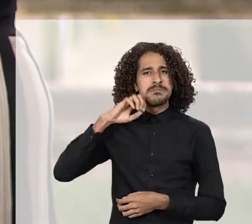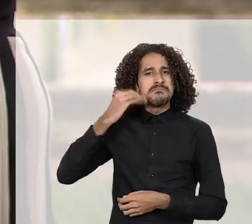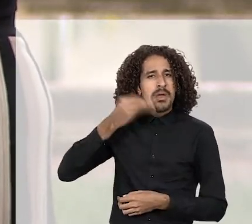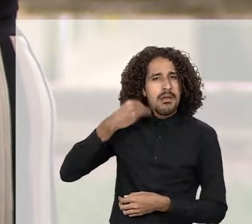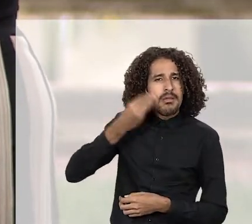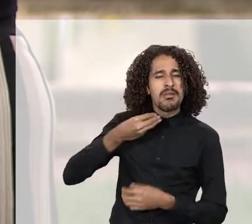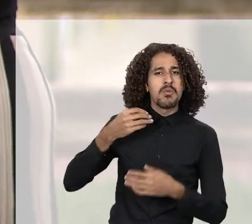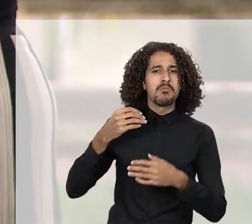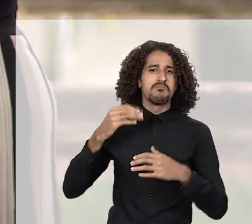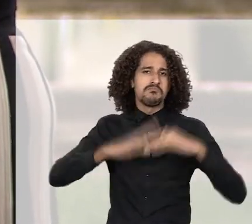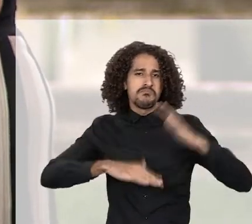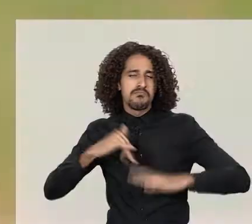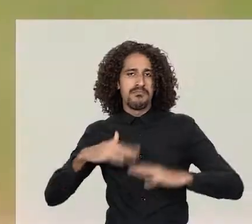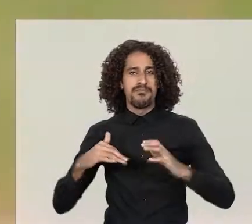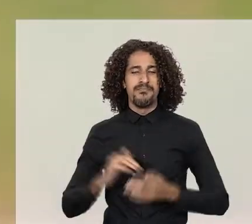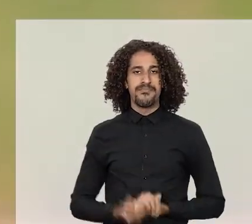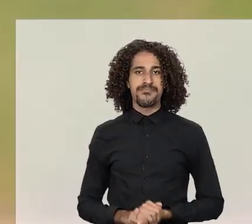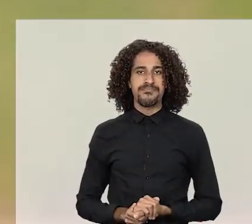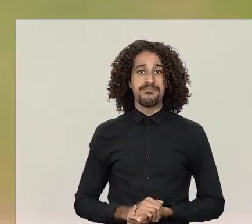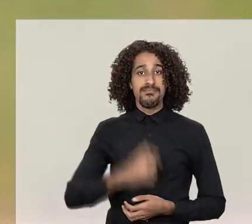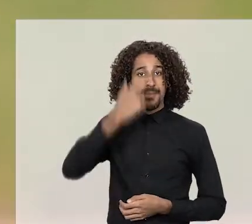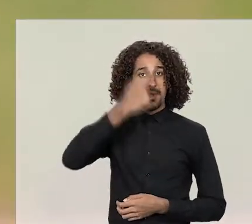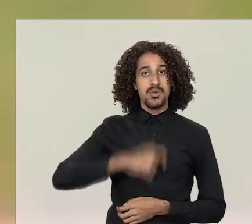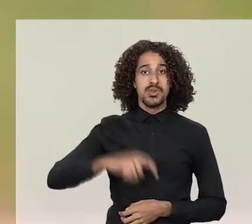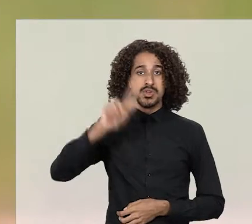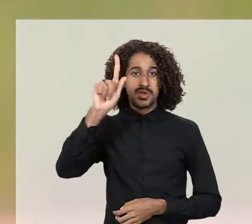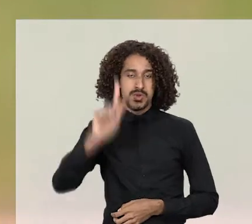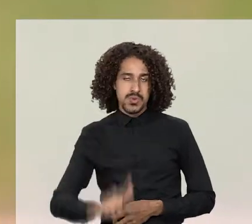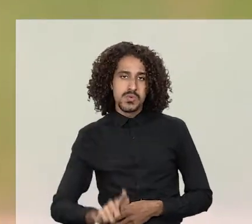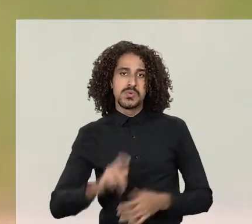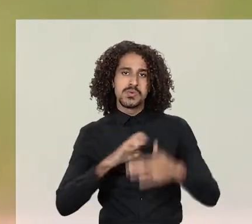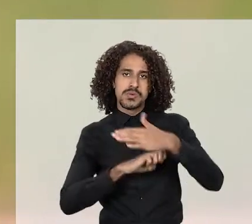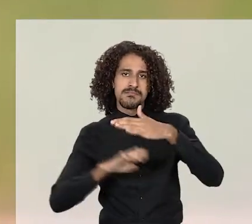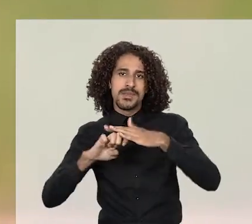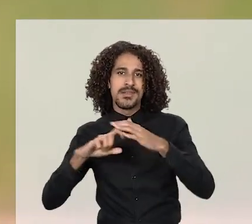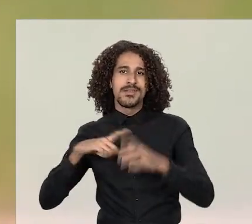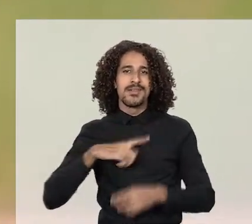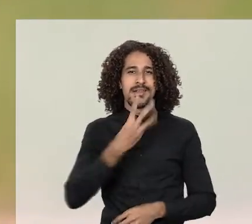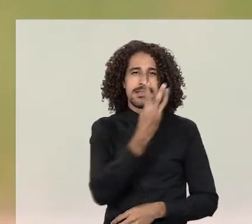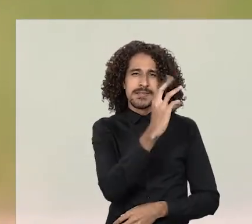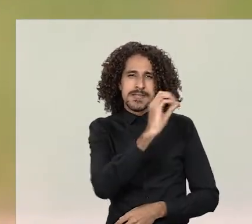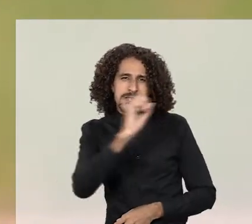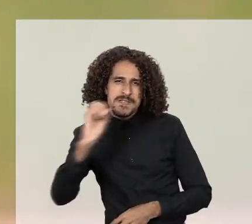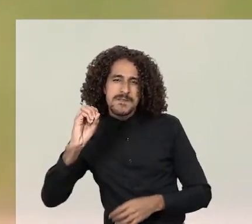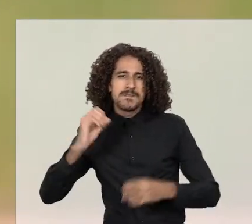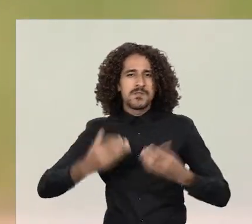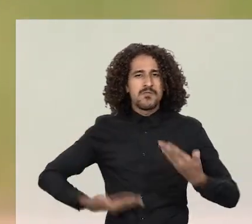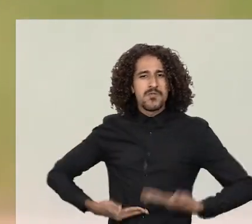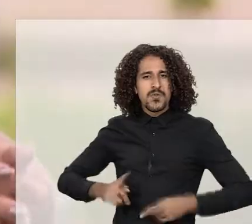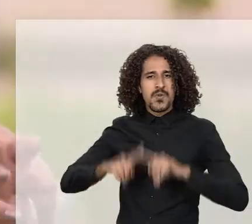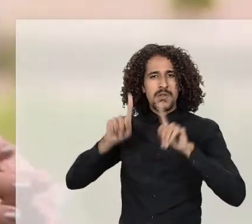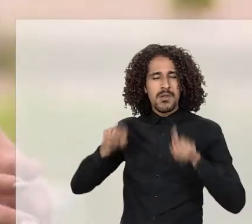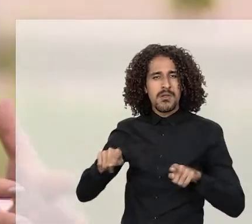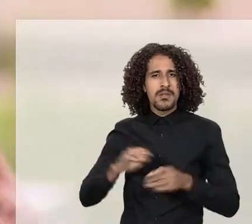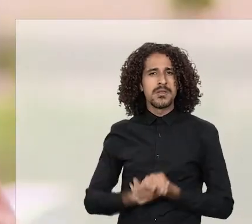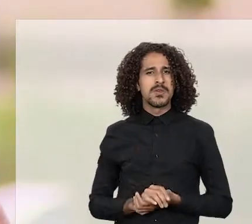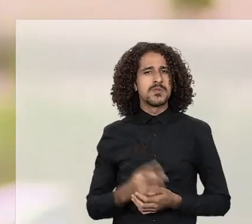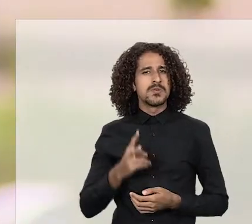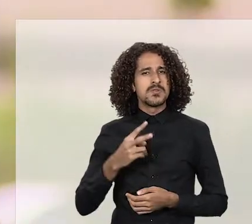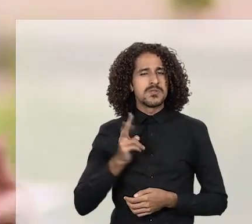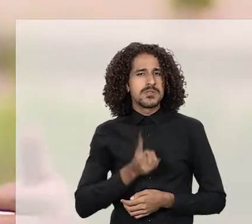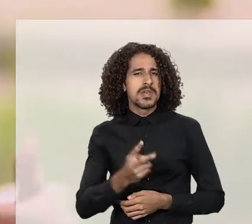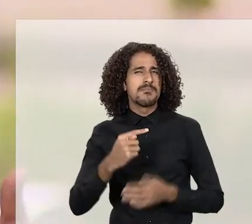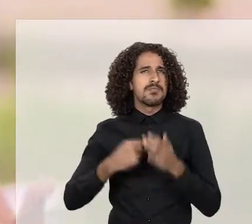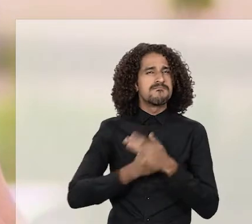com esses profissionais. Eu sou gestora numa empresa que tem praticamente 300 funcionários. A pergunta que eu